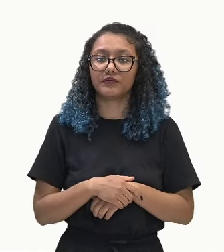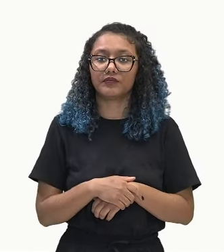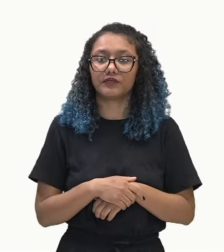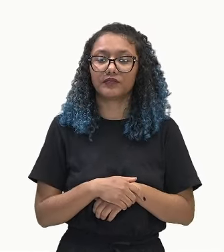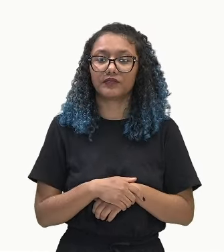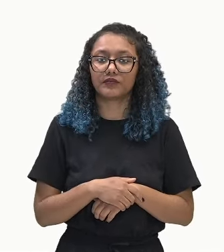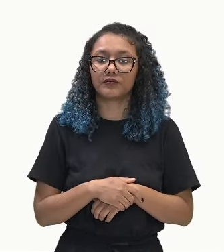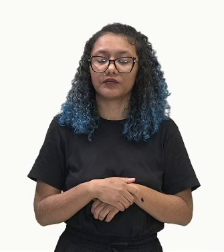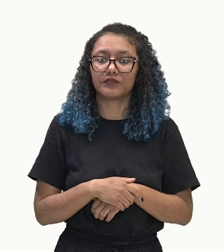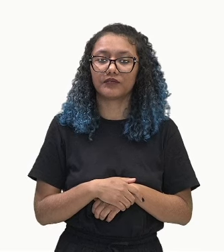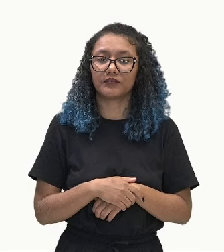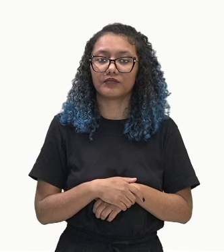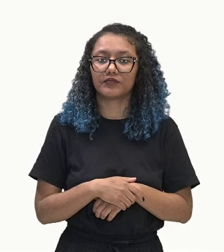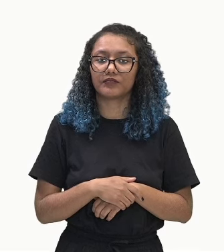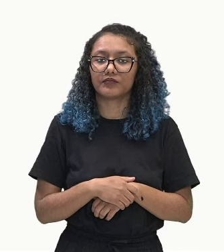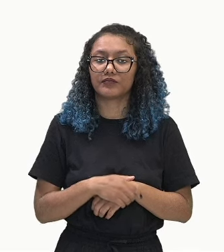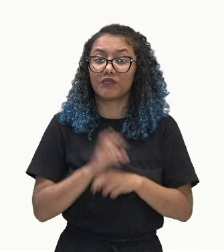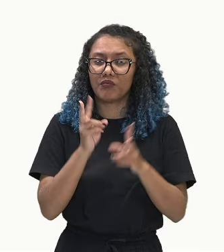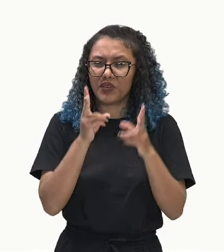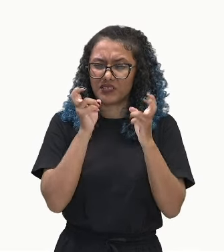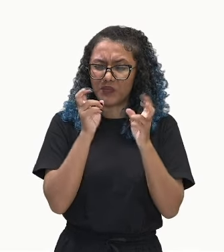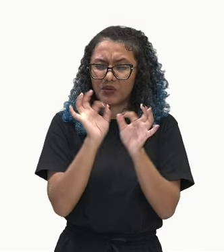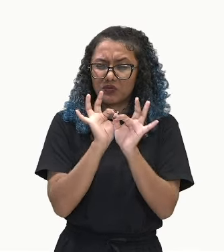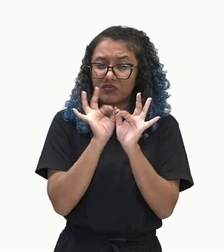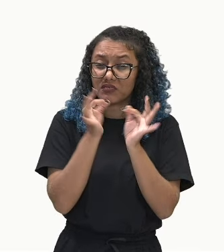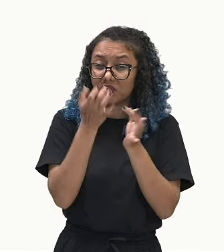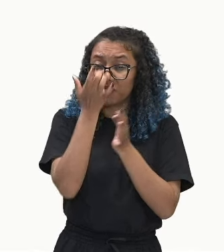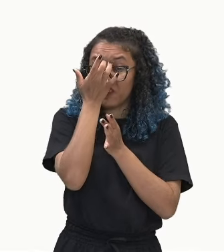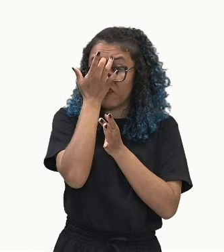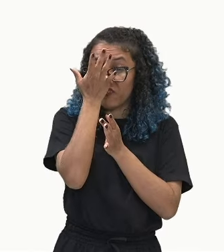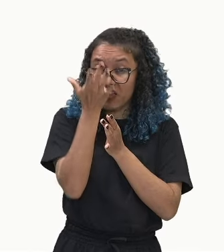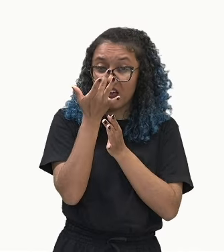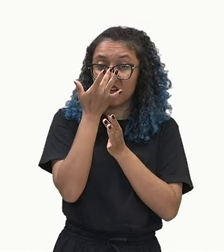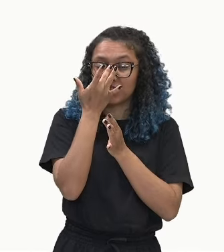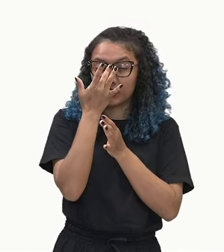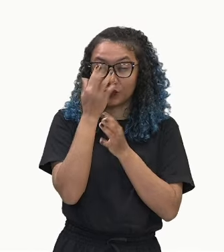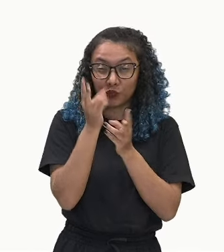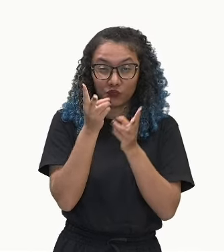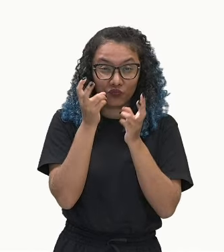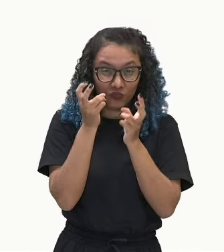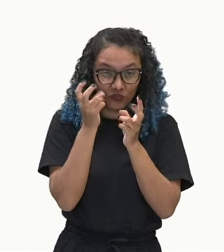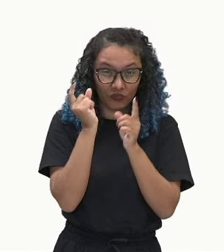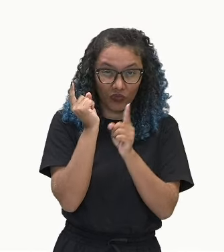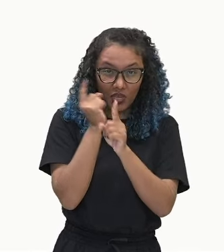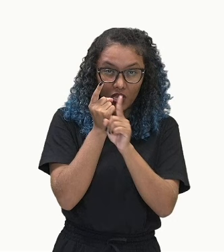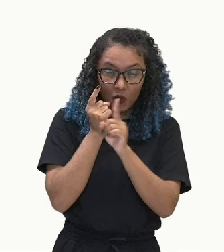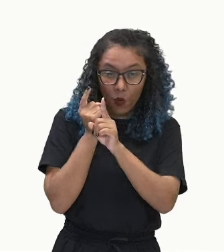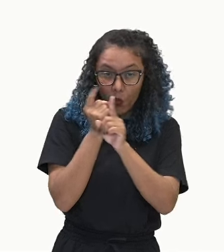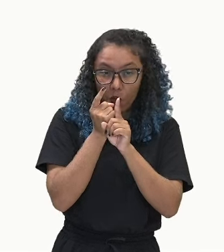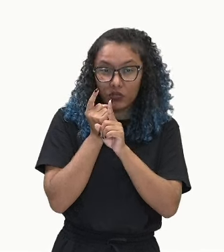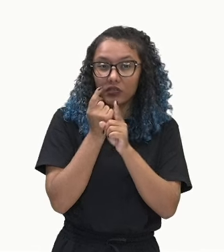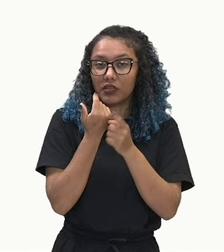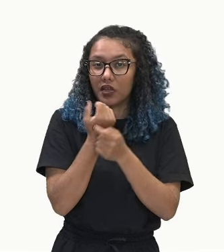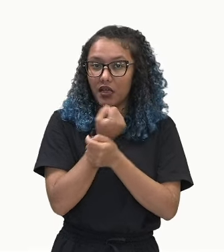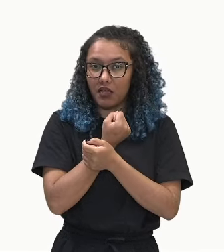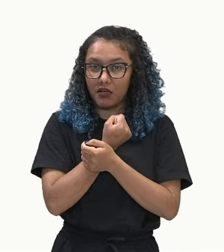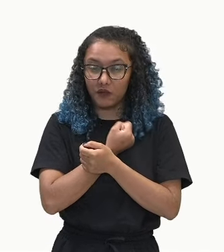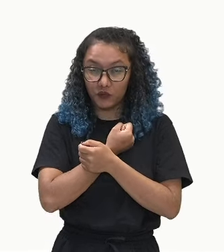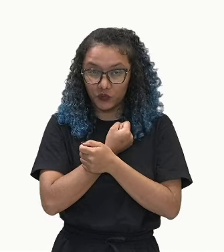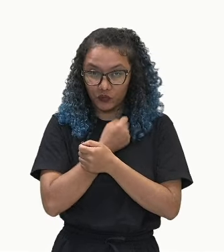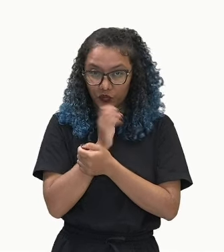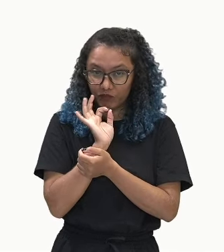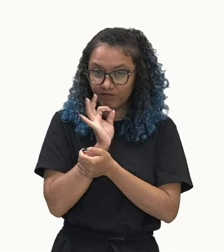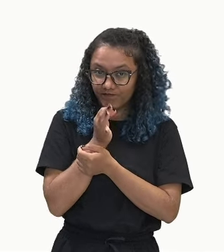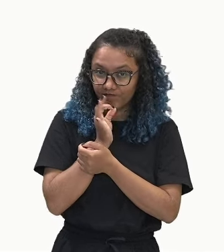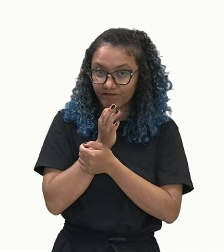Vejam que ficou bem simples, bem fácil da gente identificar agora os termos dessa PA. O